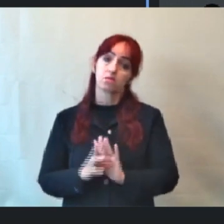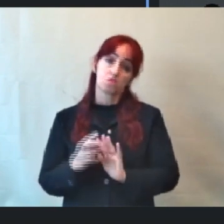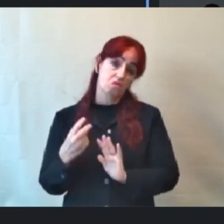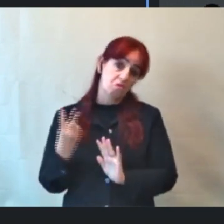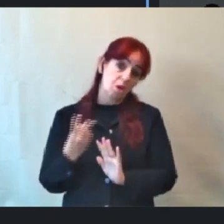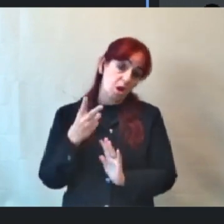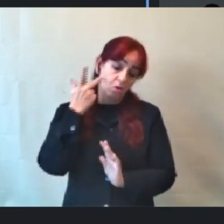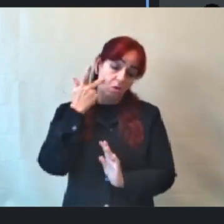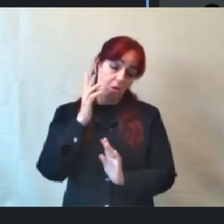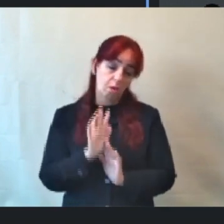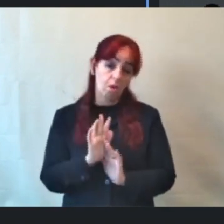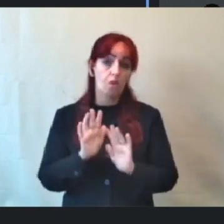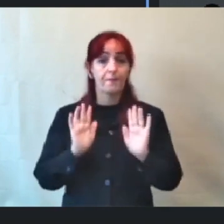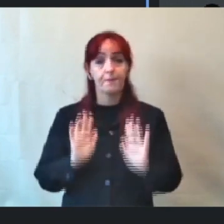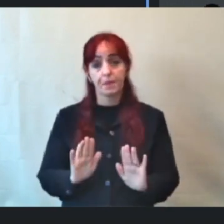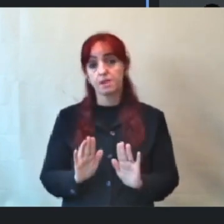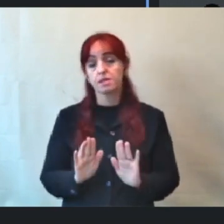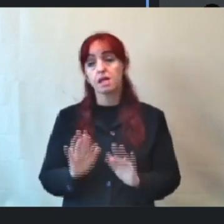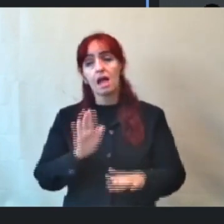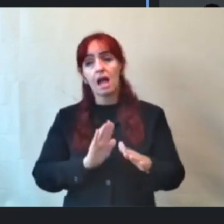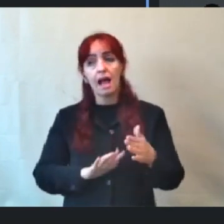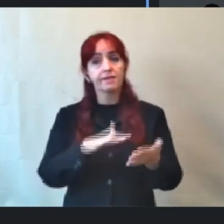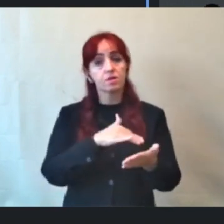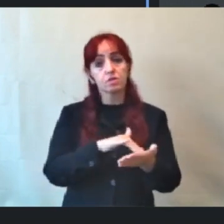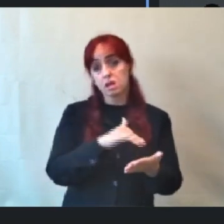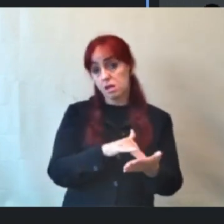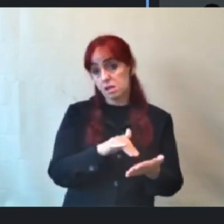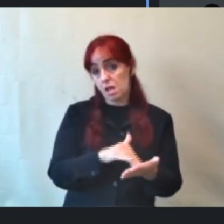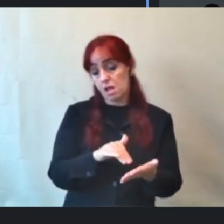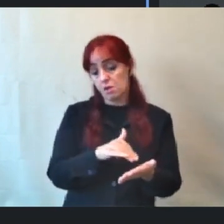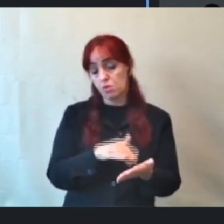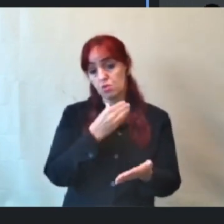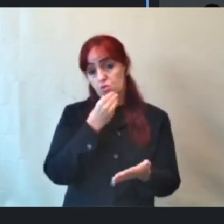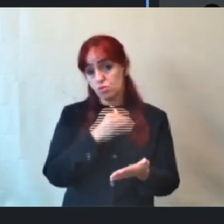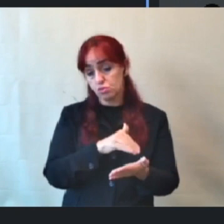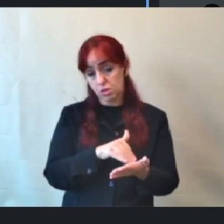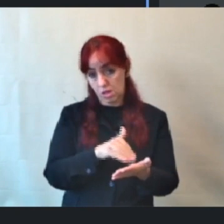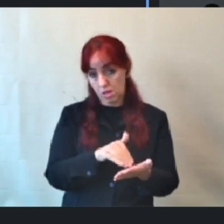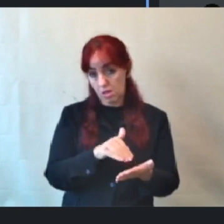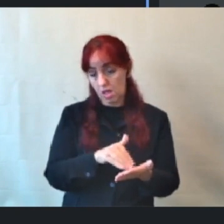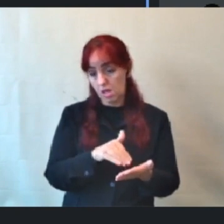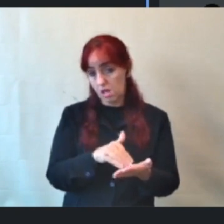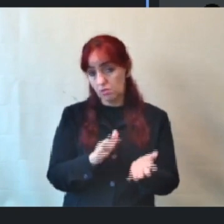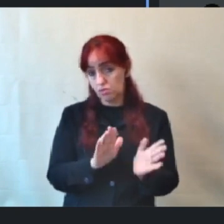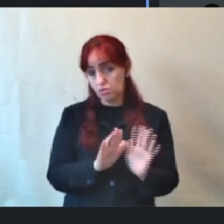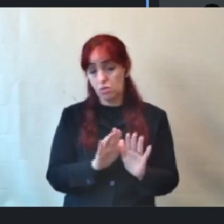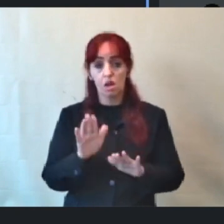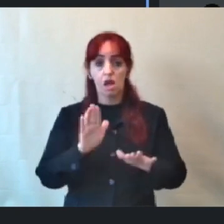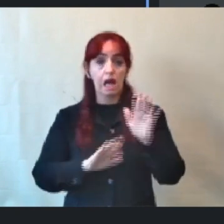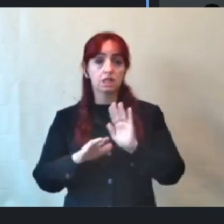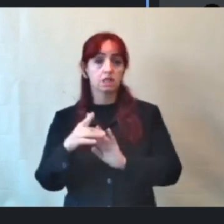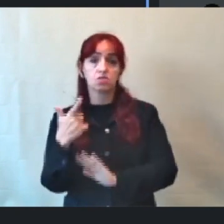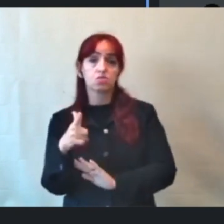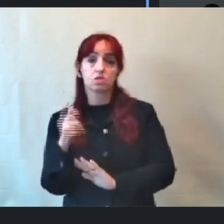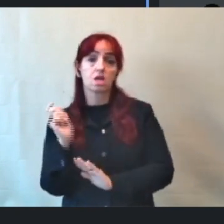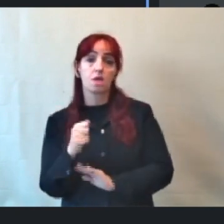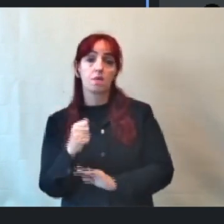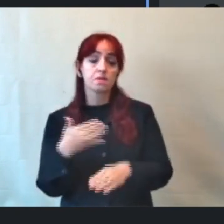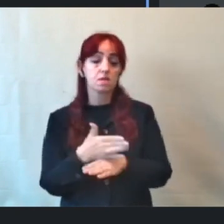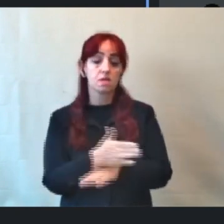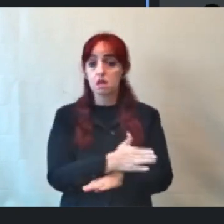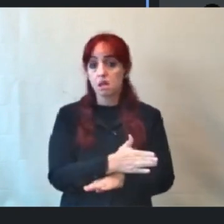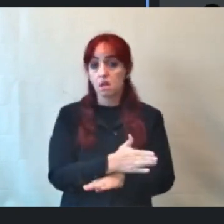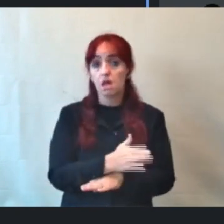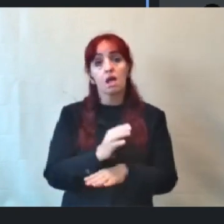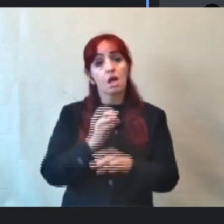normal, às vezes o secretário não tendo às vezes condições de estar presente, geralmente ele manda alguém